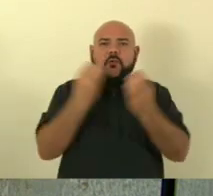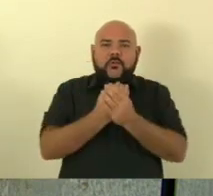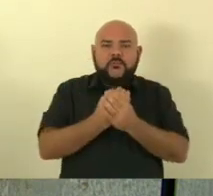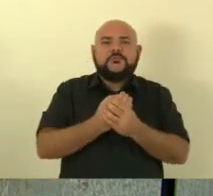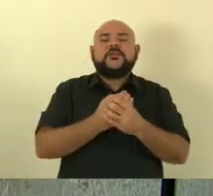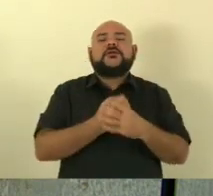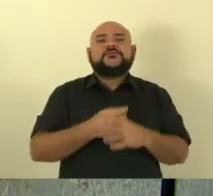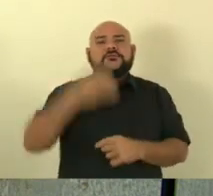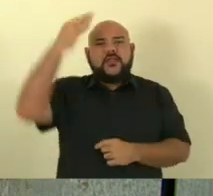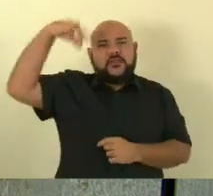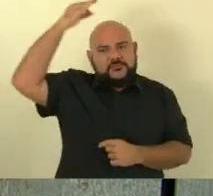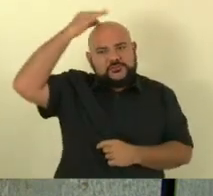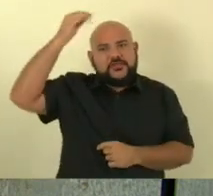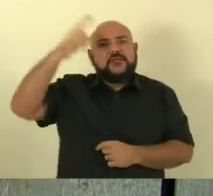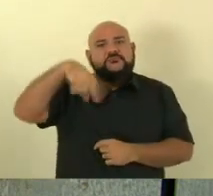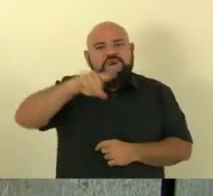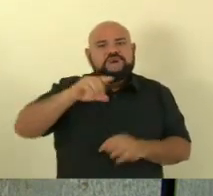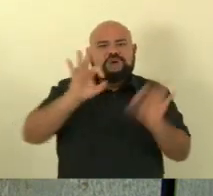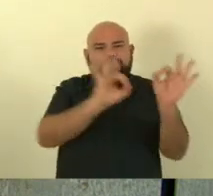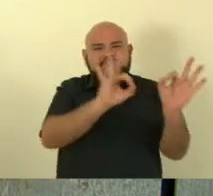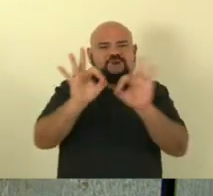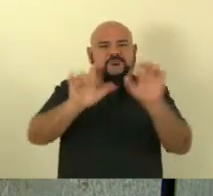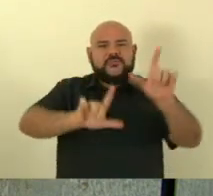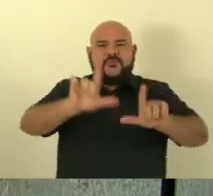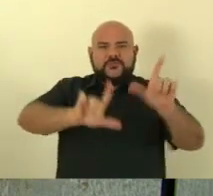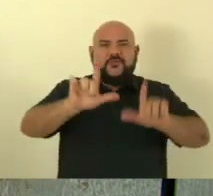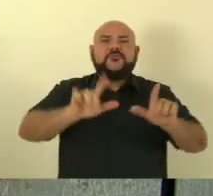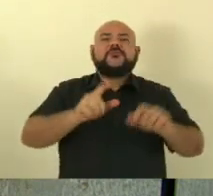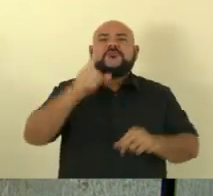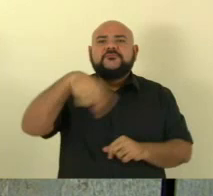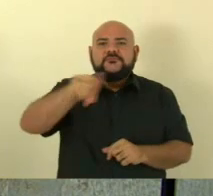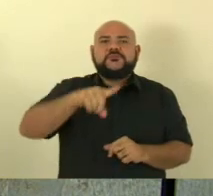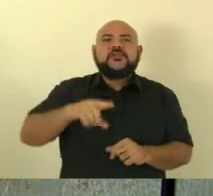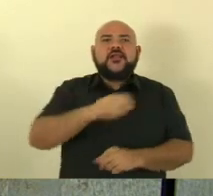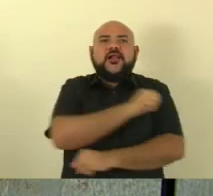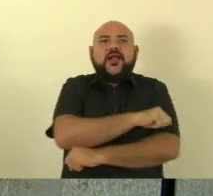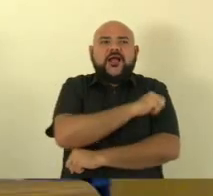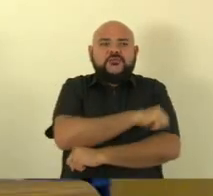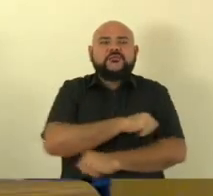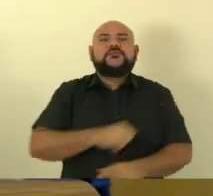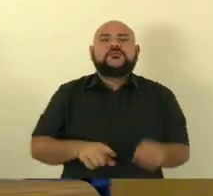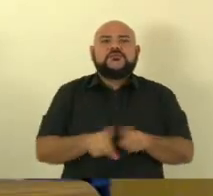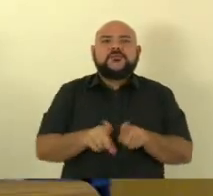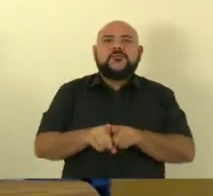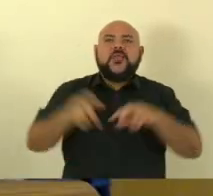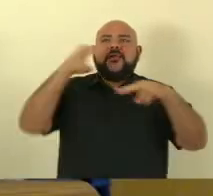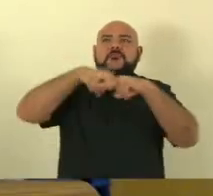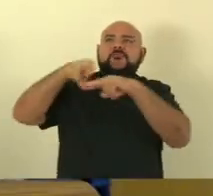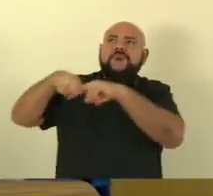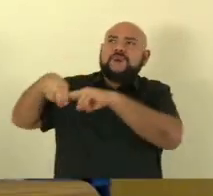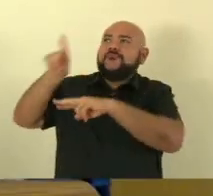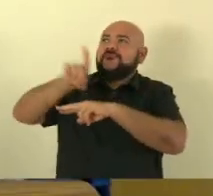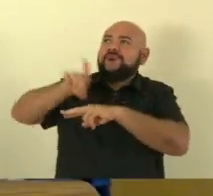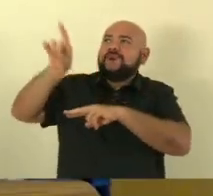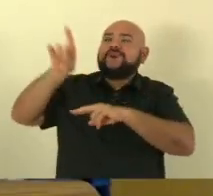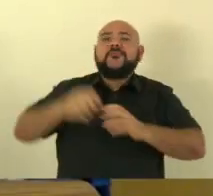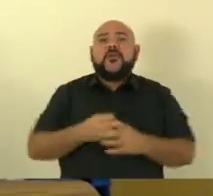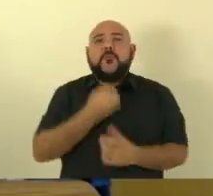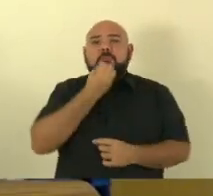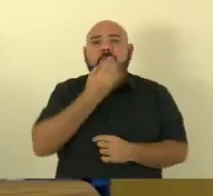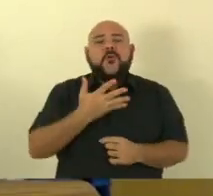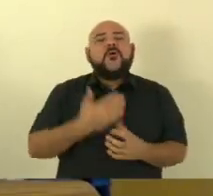das redes sociais da TV Assembleia, todos os senhores e senhoras alunos que estão nas nossas galerias, uma boa tarde.